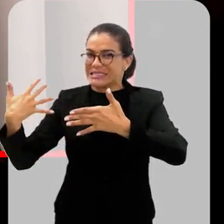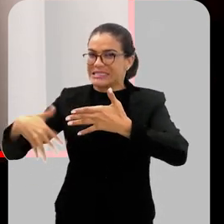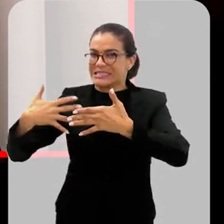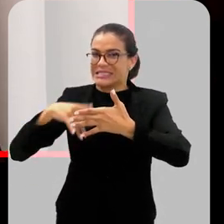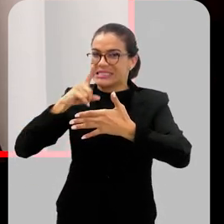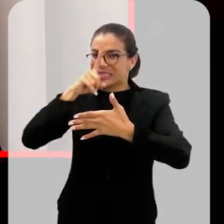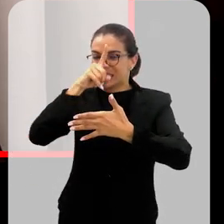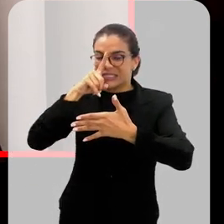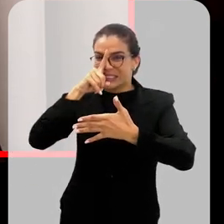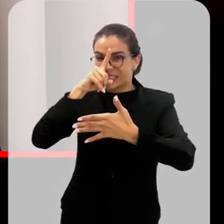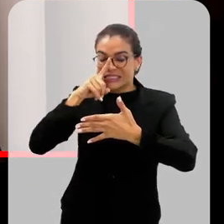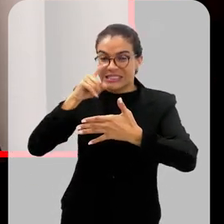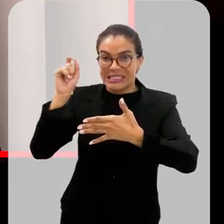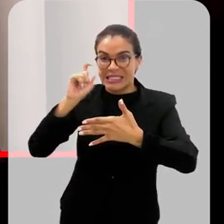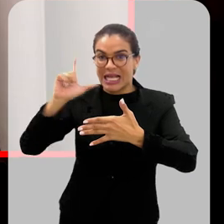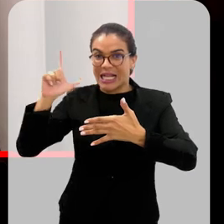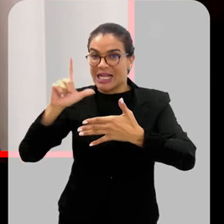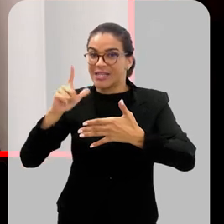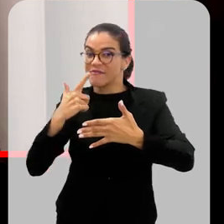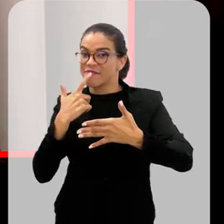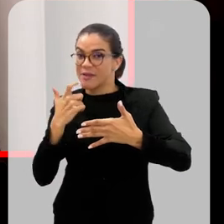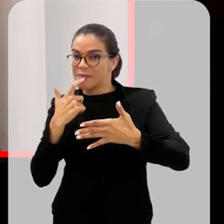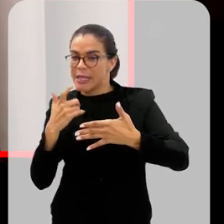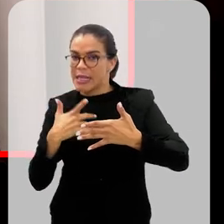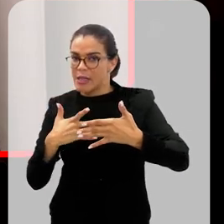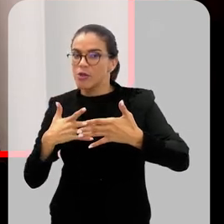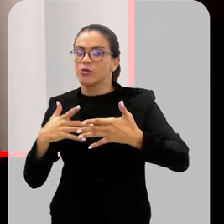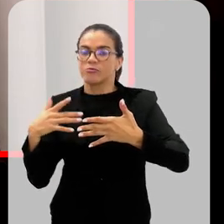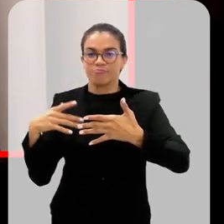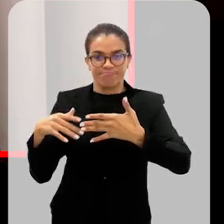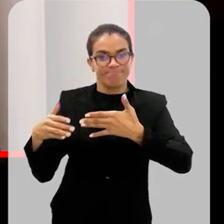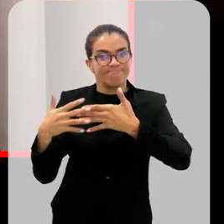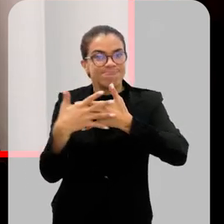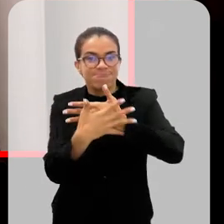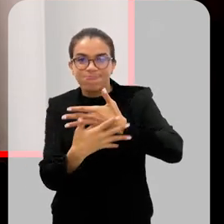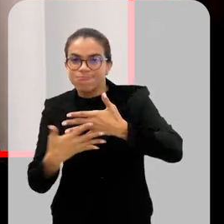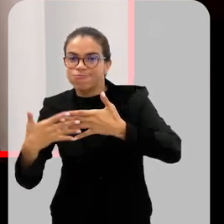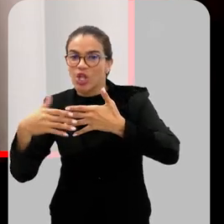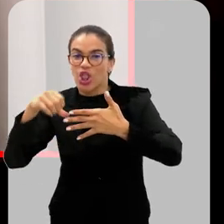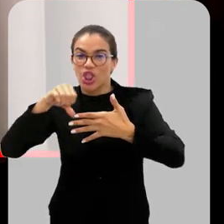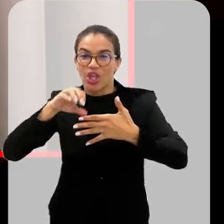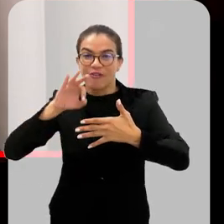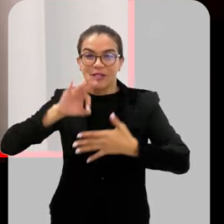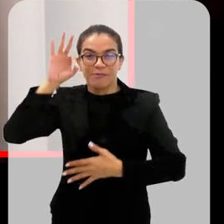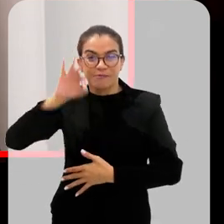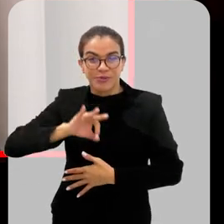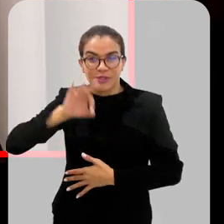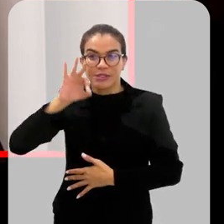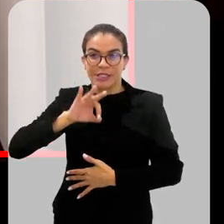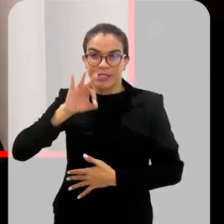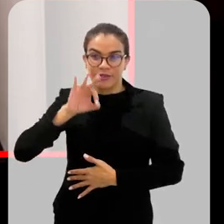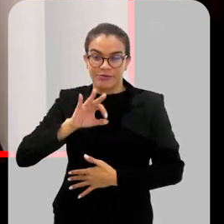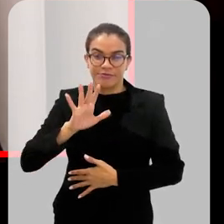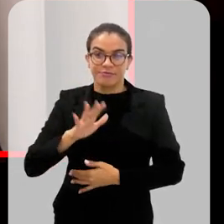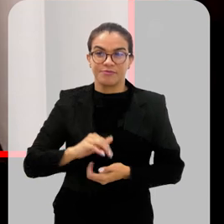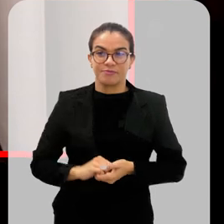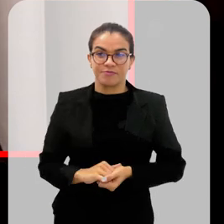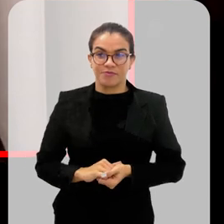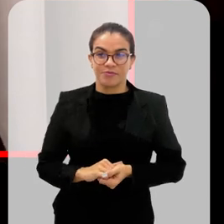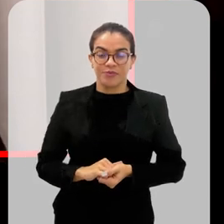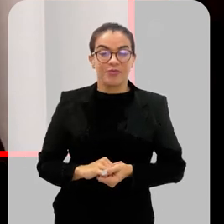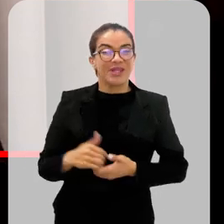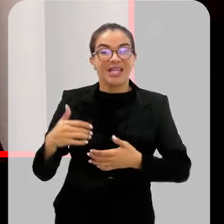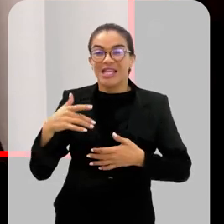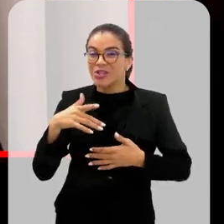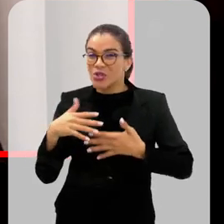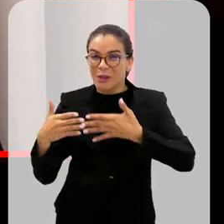alerta. A gente tem municípios em alerta vermelho, ou seja, com níveis históricos acima de 90% do que a gente já viu,